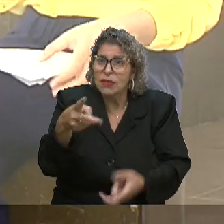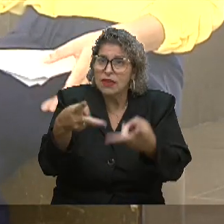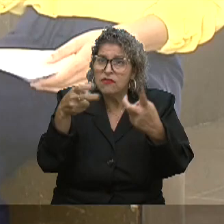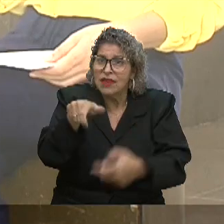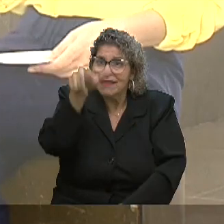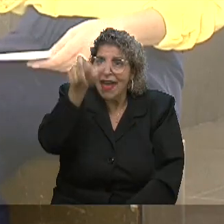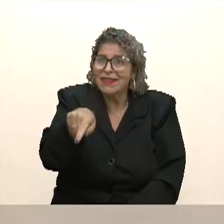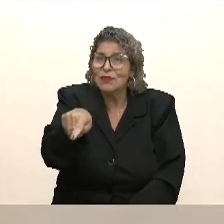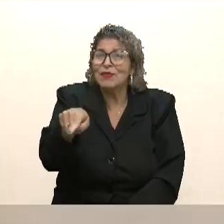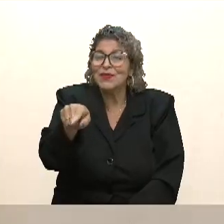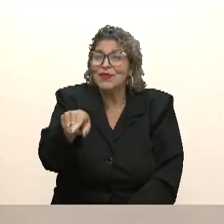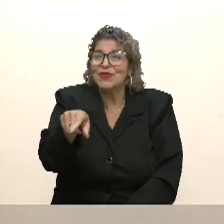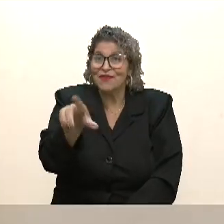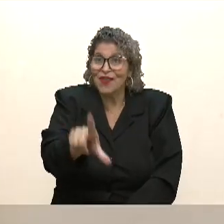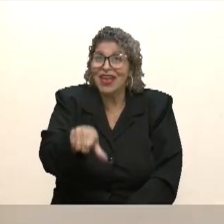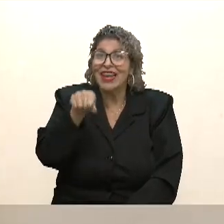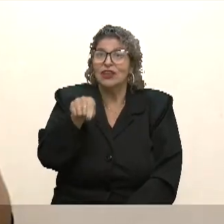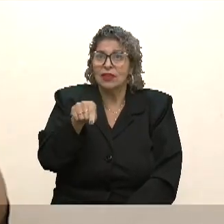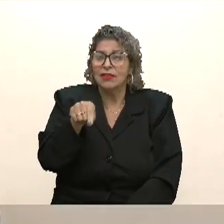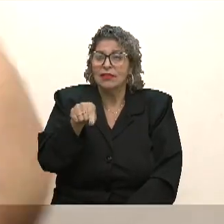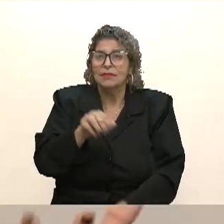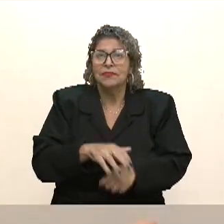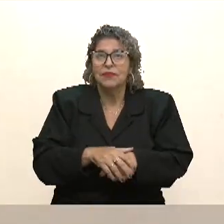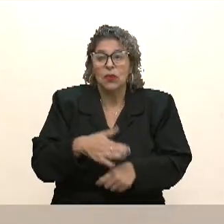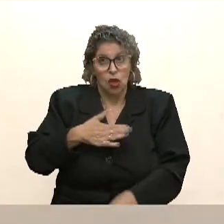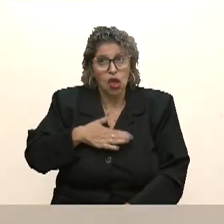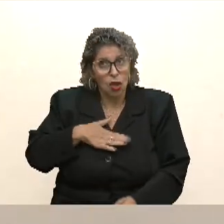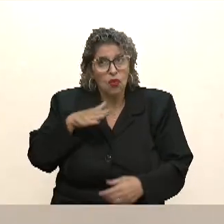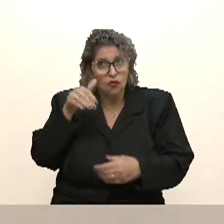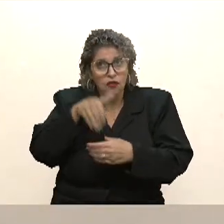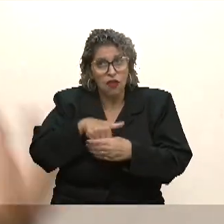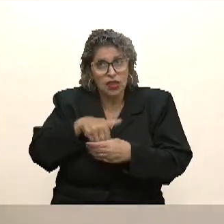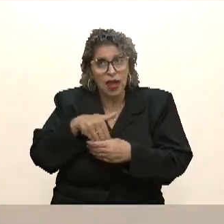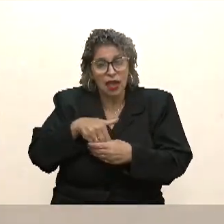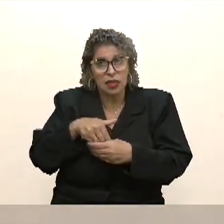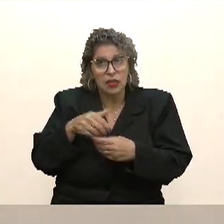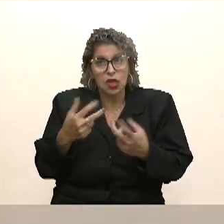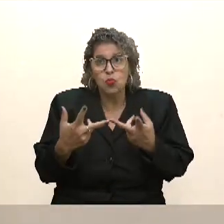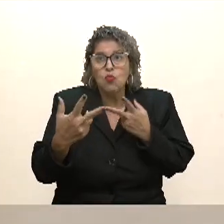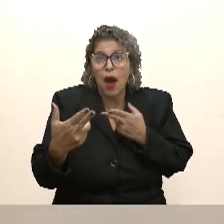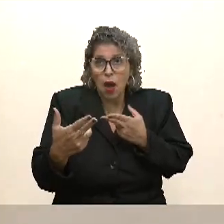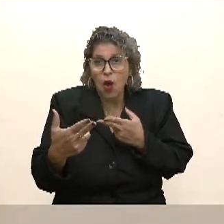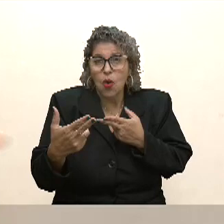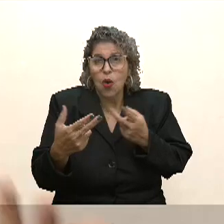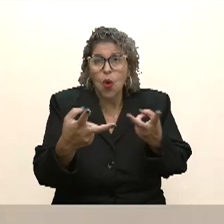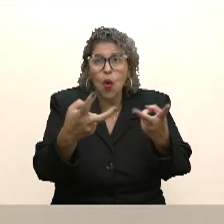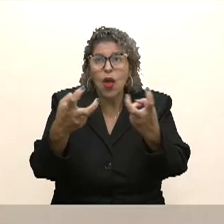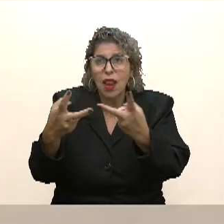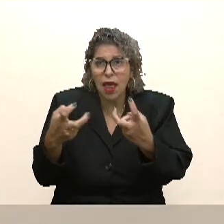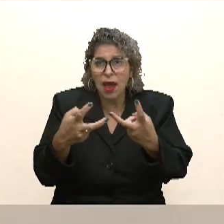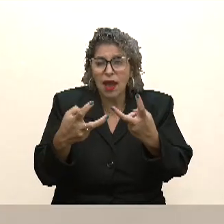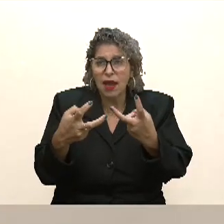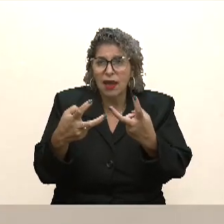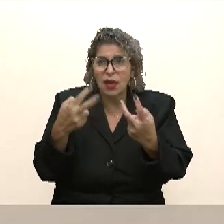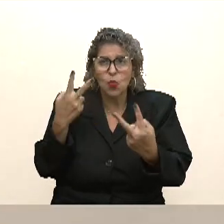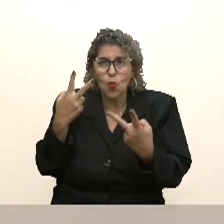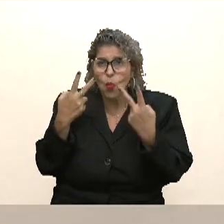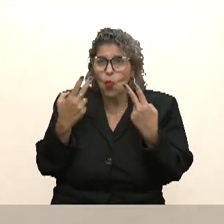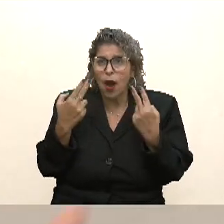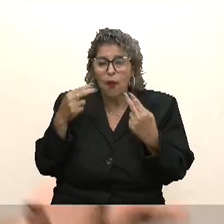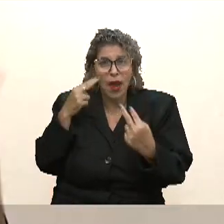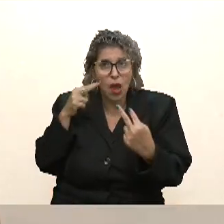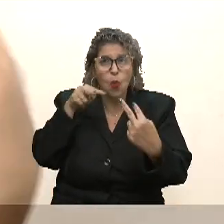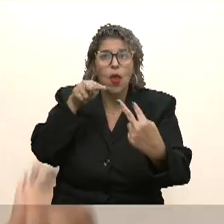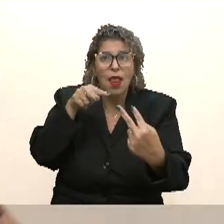principalmente, essas pessoas, elas vão votar como eu votaria? Essas pessoas vão olhar para onde eu olharia? Então,